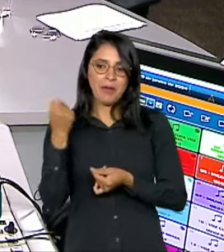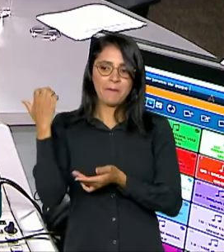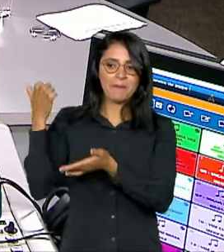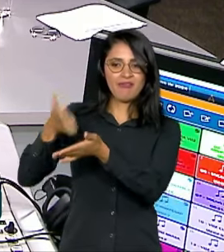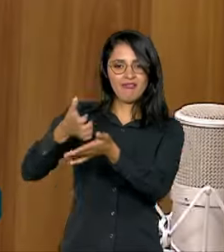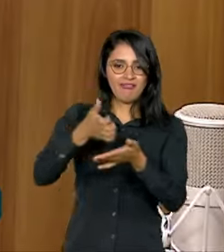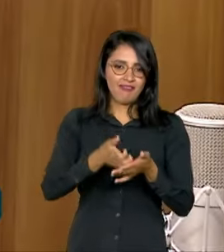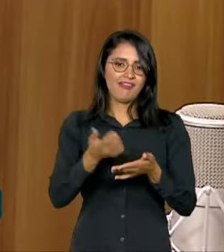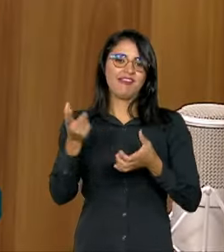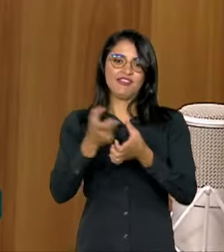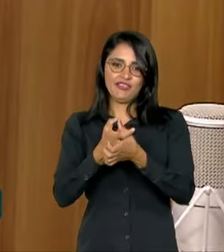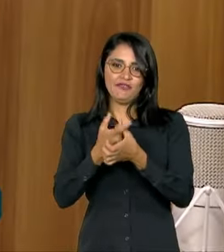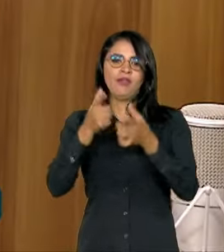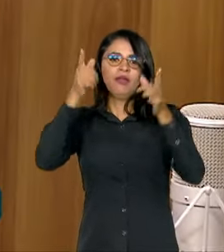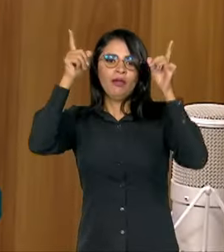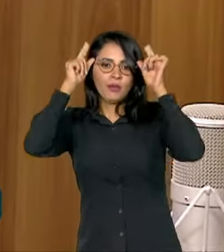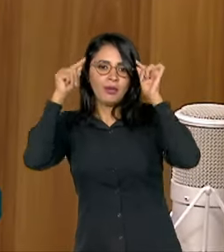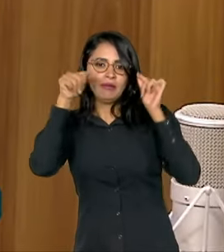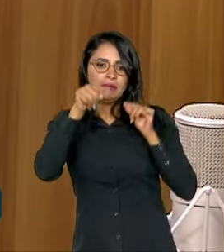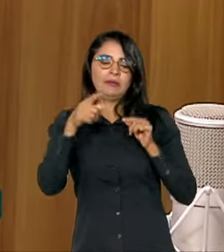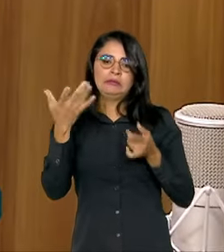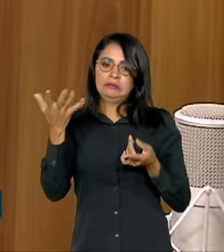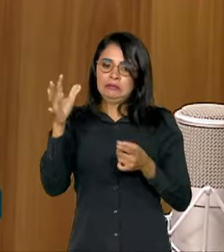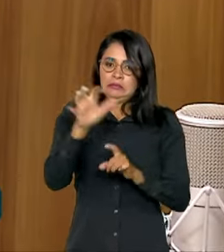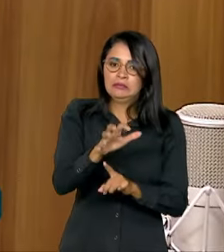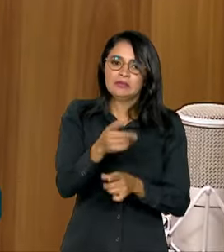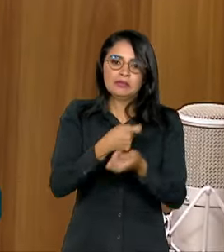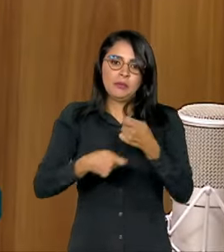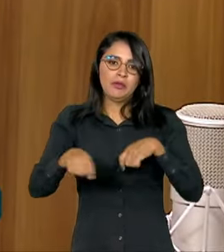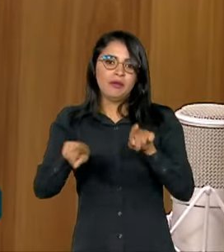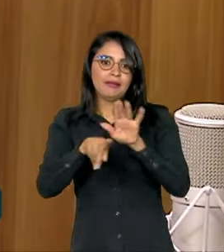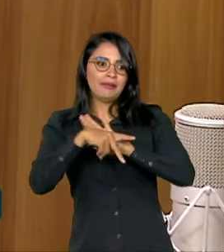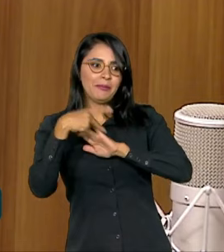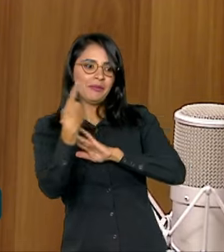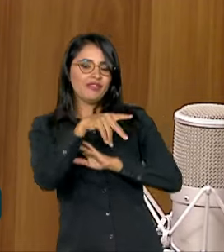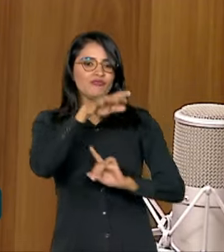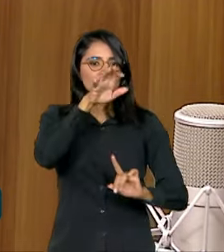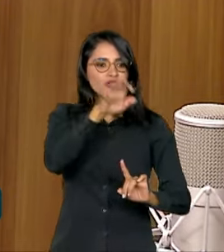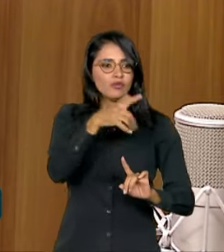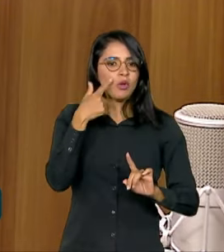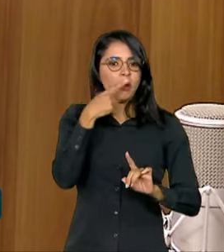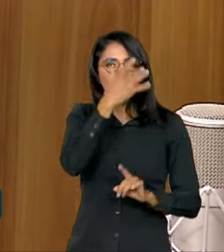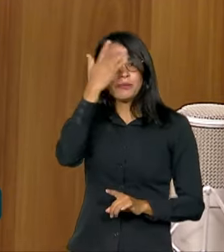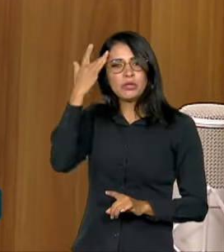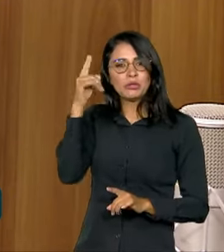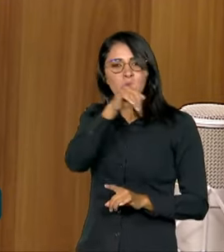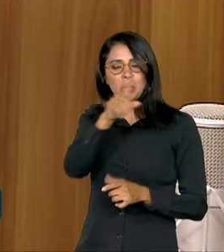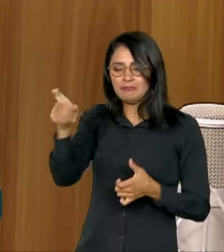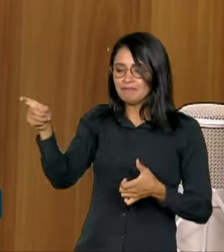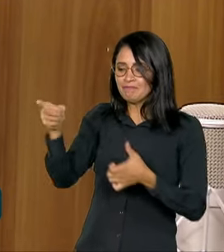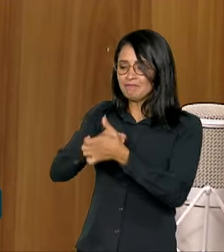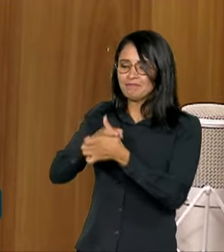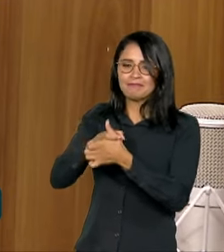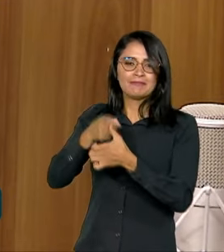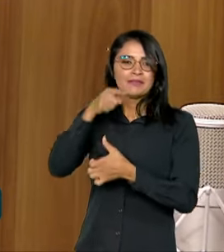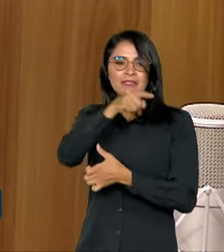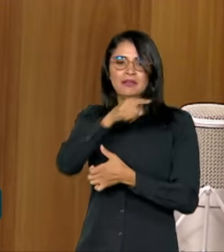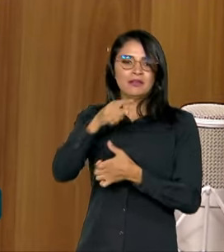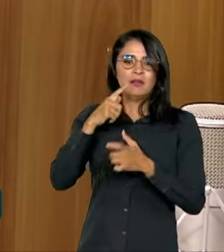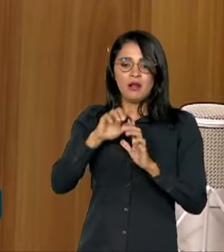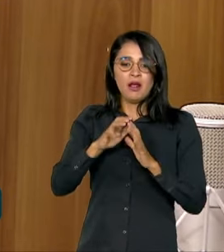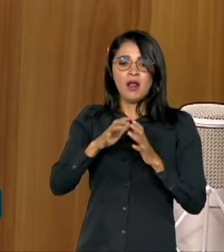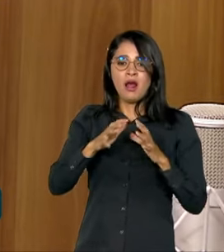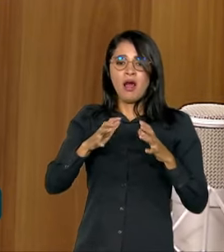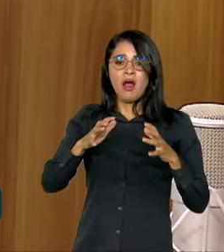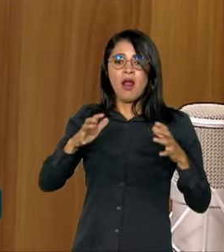famílias, então tem impacto na economia e tem impacto individual, porque o que a gente vê é a pessoa que está com aquela dívida, aquela bola de